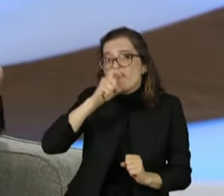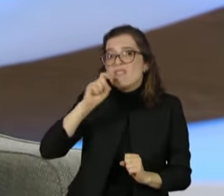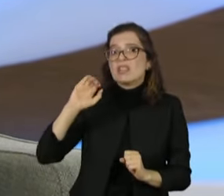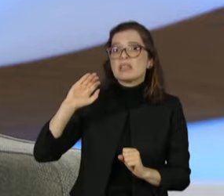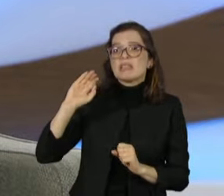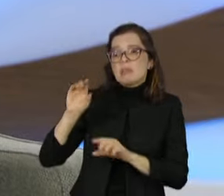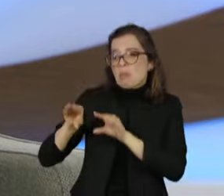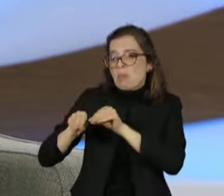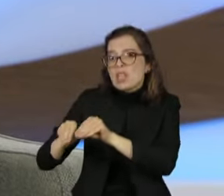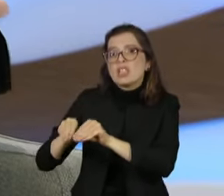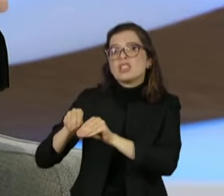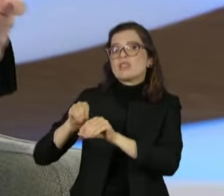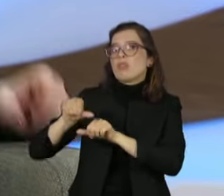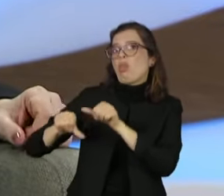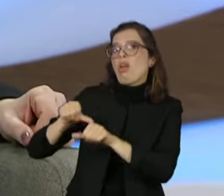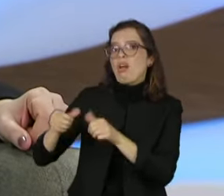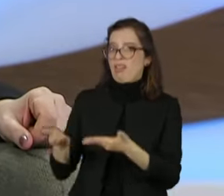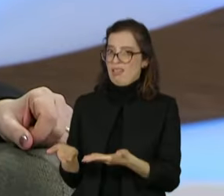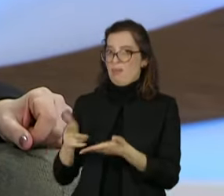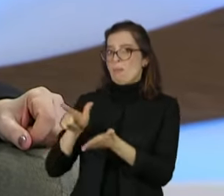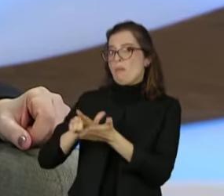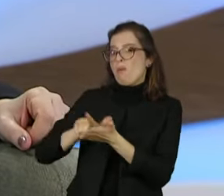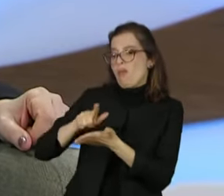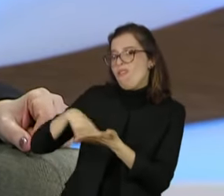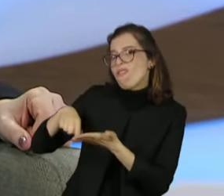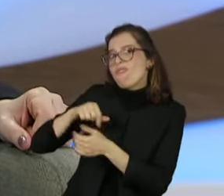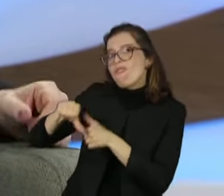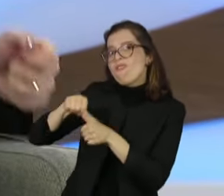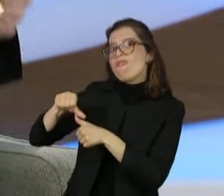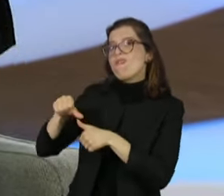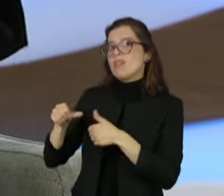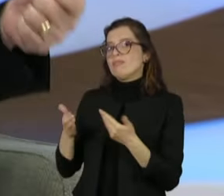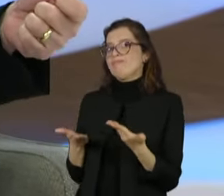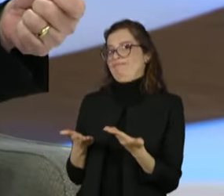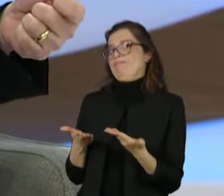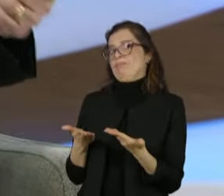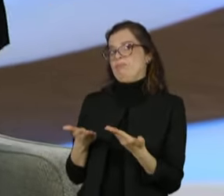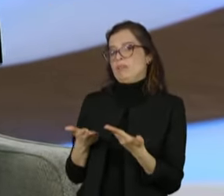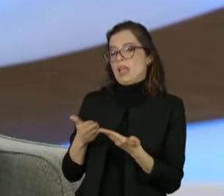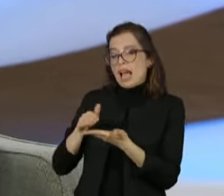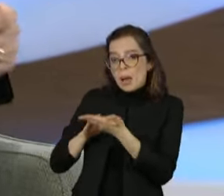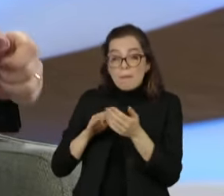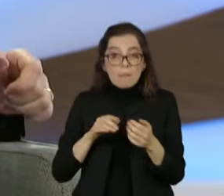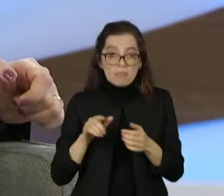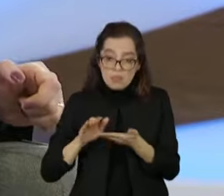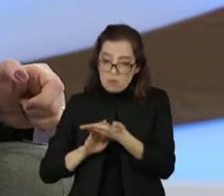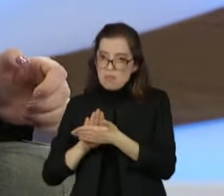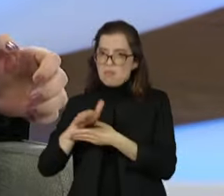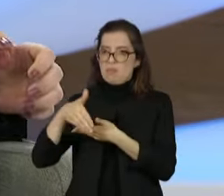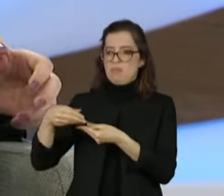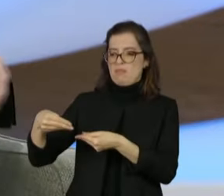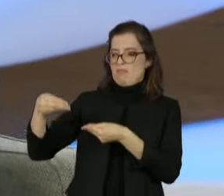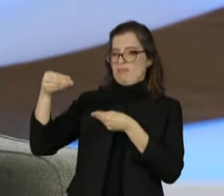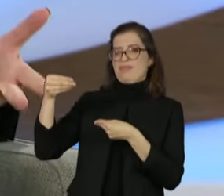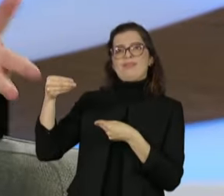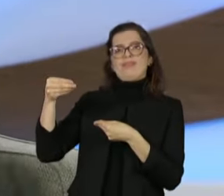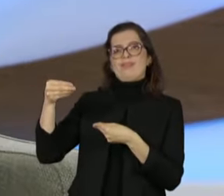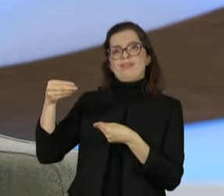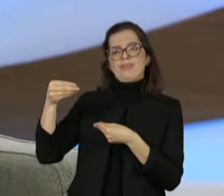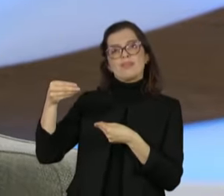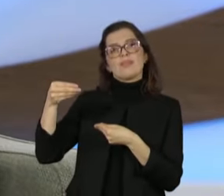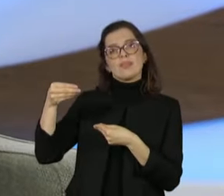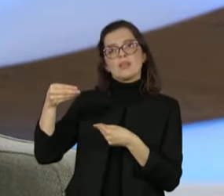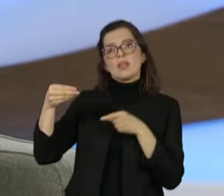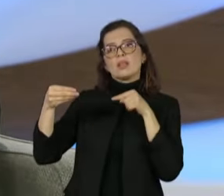impresso você poderia estar vendendo o seu voto. Você imprime e depois você diz que votou e comprova que votou e